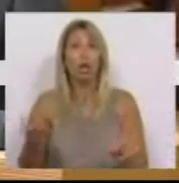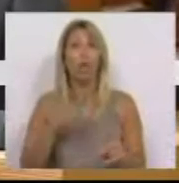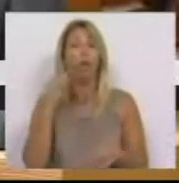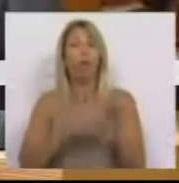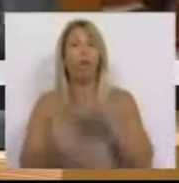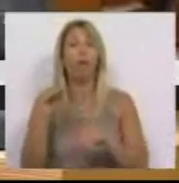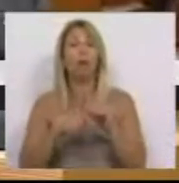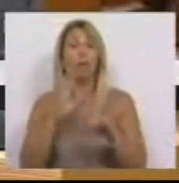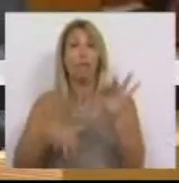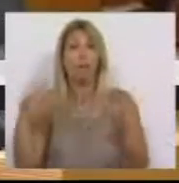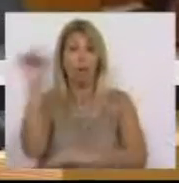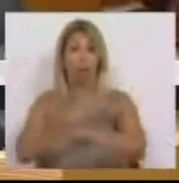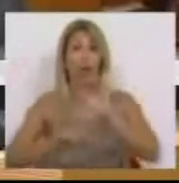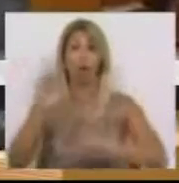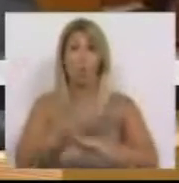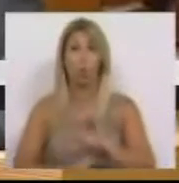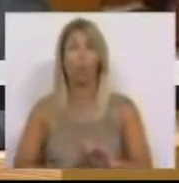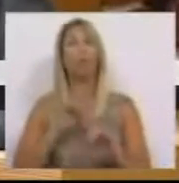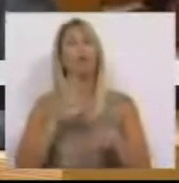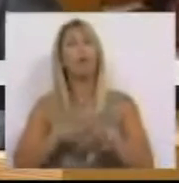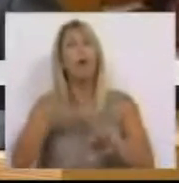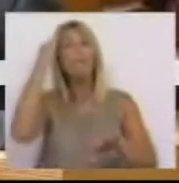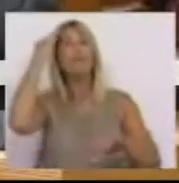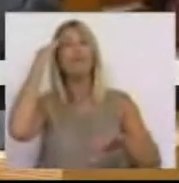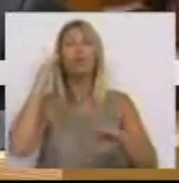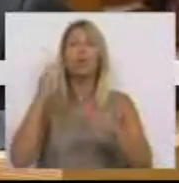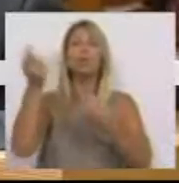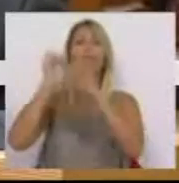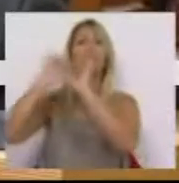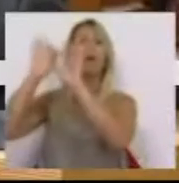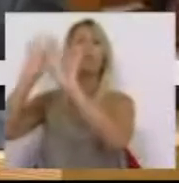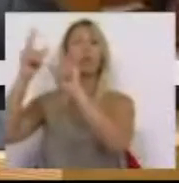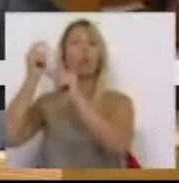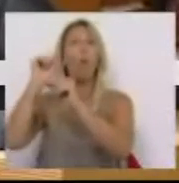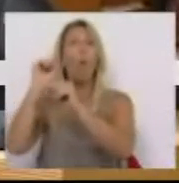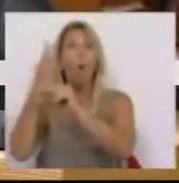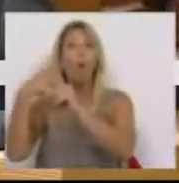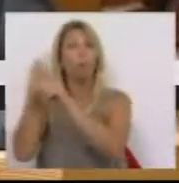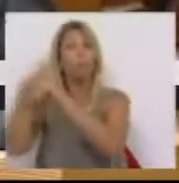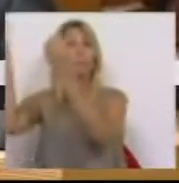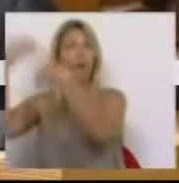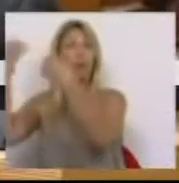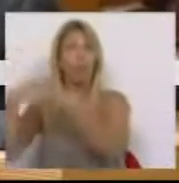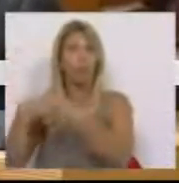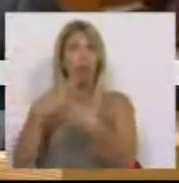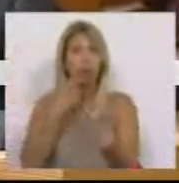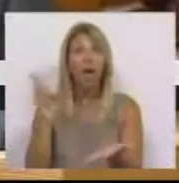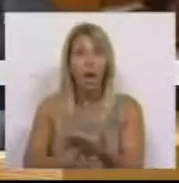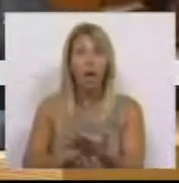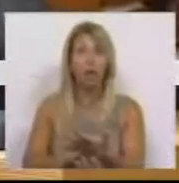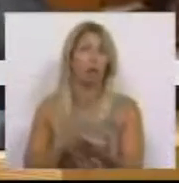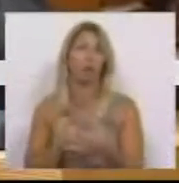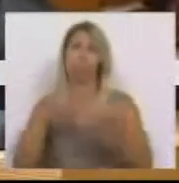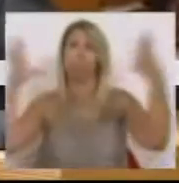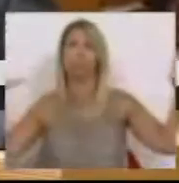previsões sobre a evolução das exportações e importações não tinham qualquer adesão à realidade. O Governo é agora obrigado a